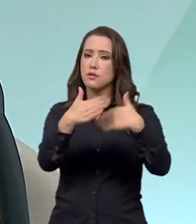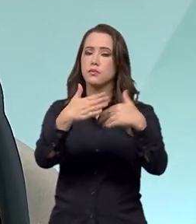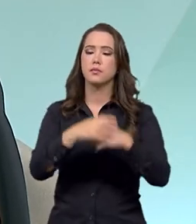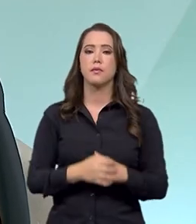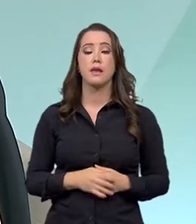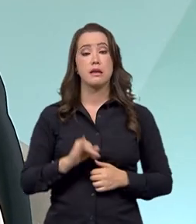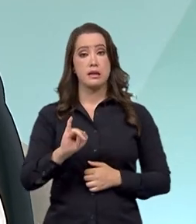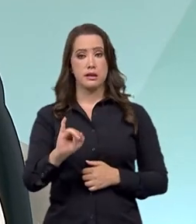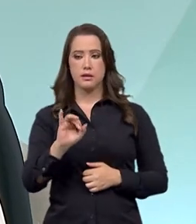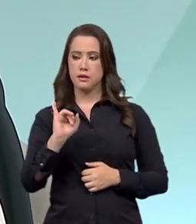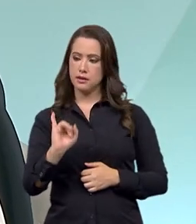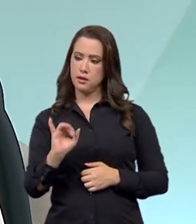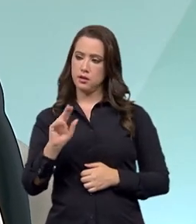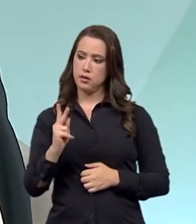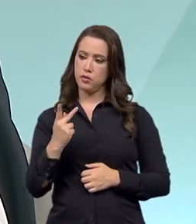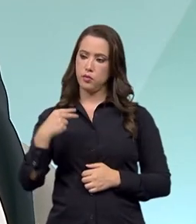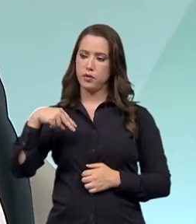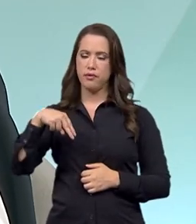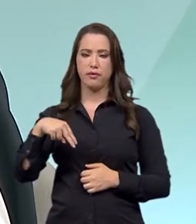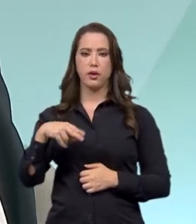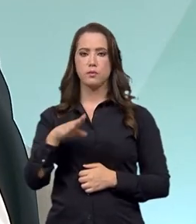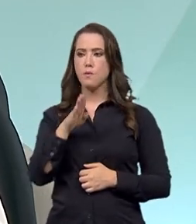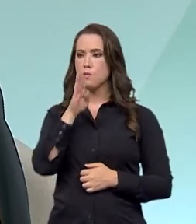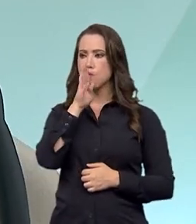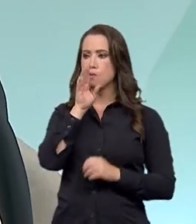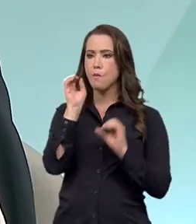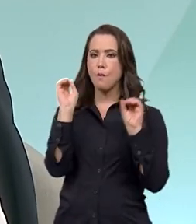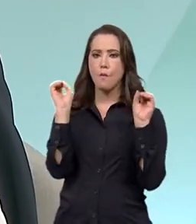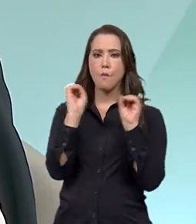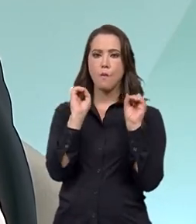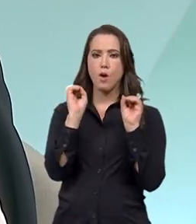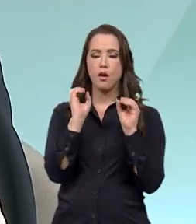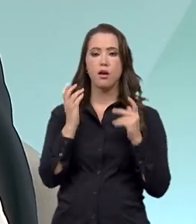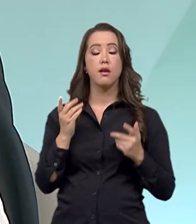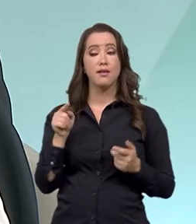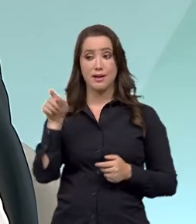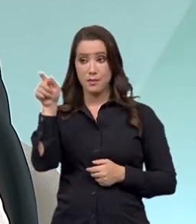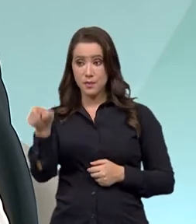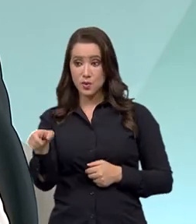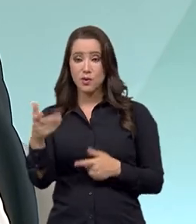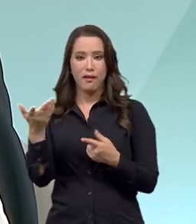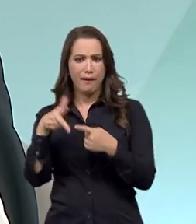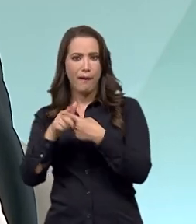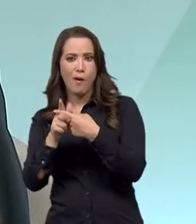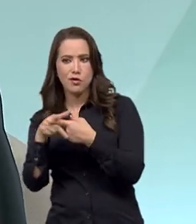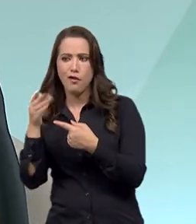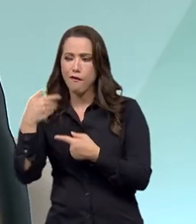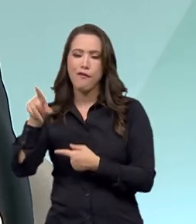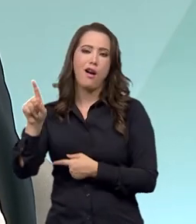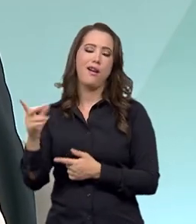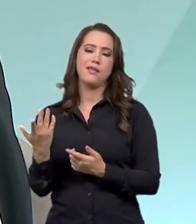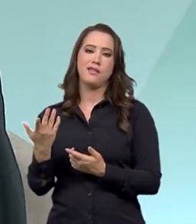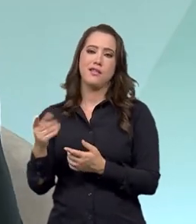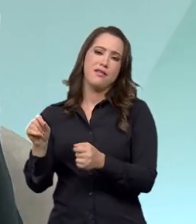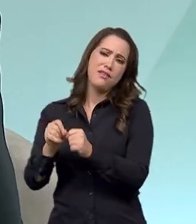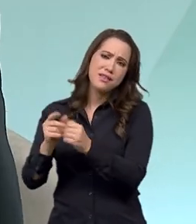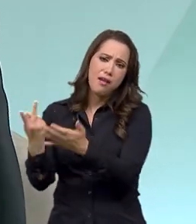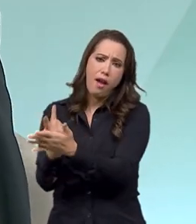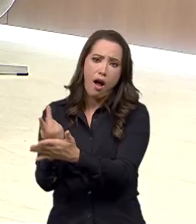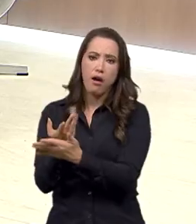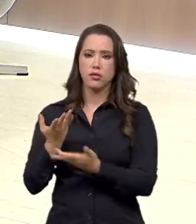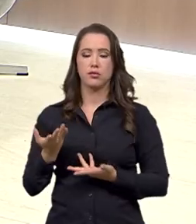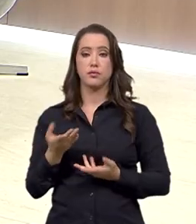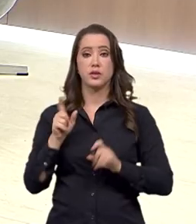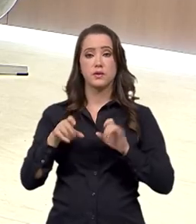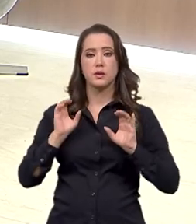ele acaba até interferindo, estimulando essas intervenções irregulares. A gente fala muito isso, às vezes o